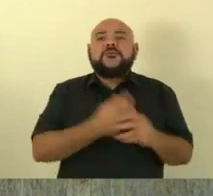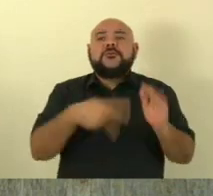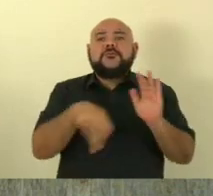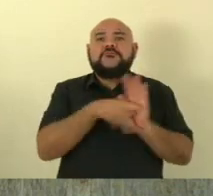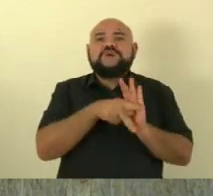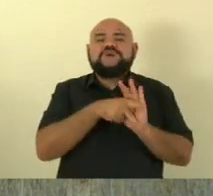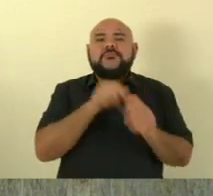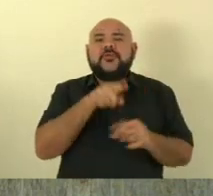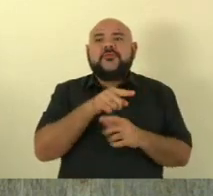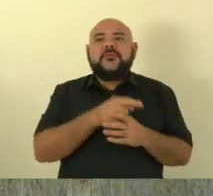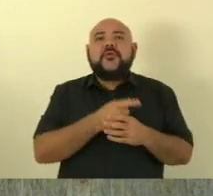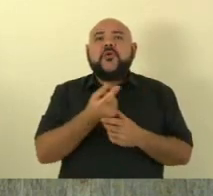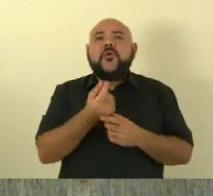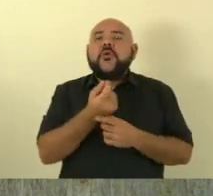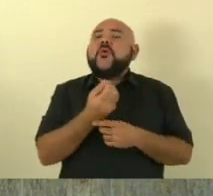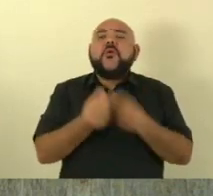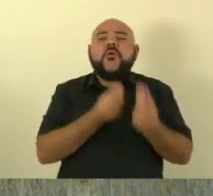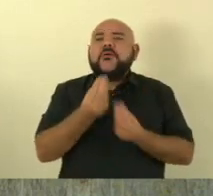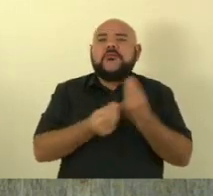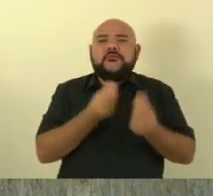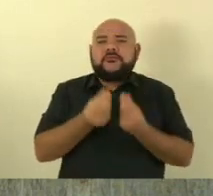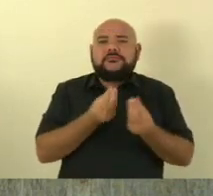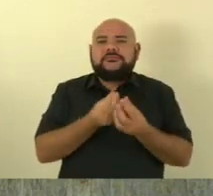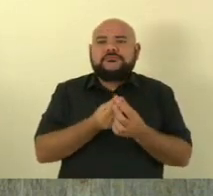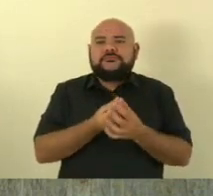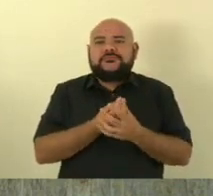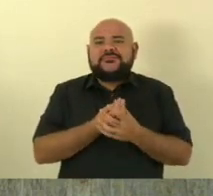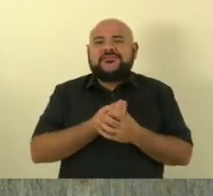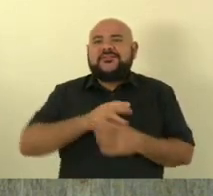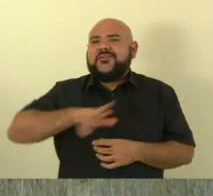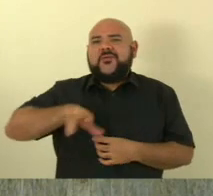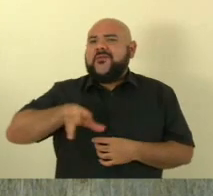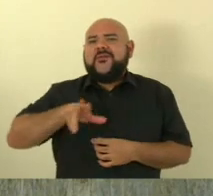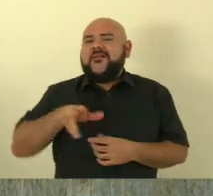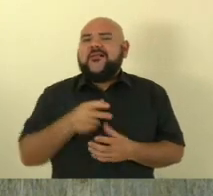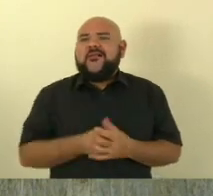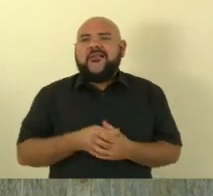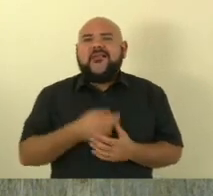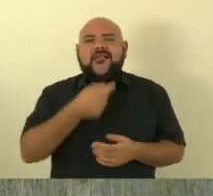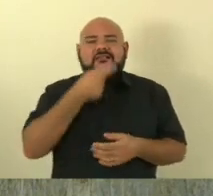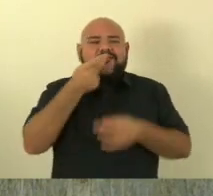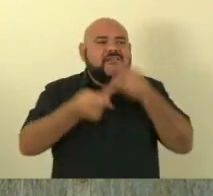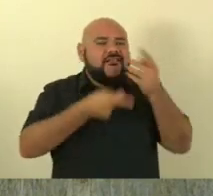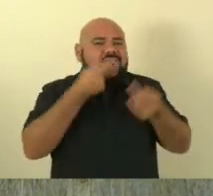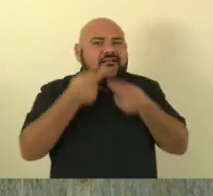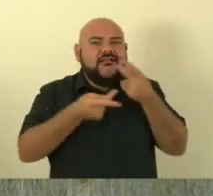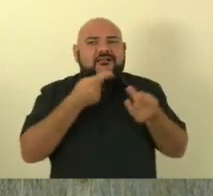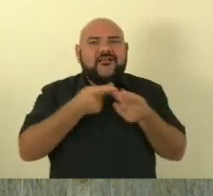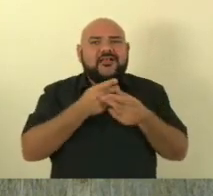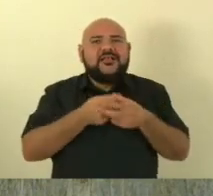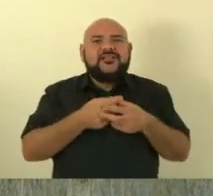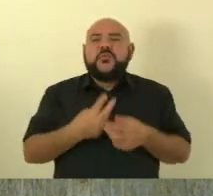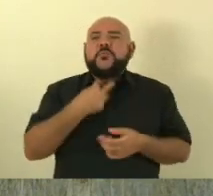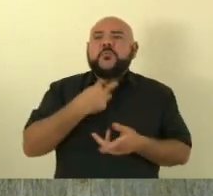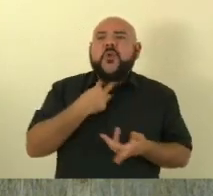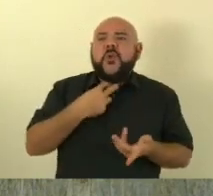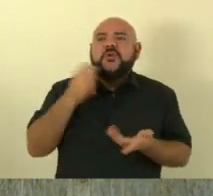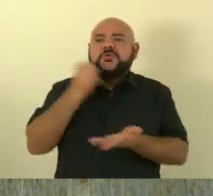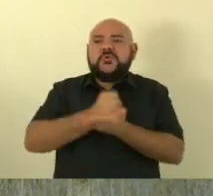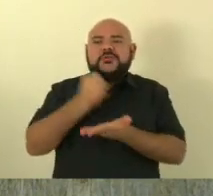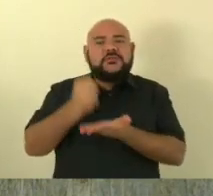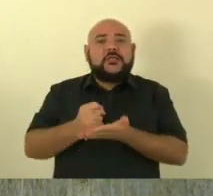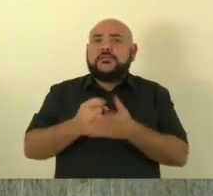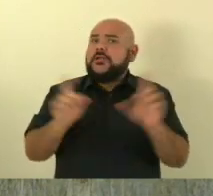gasto com pessoal não vai ser justificativo para não contratar os 60 que fizeram o concurso então é perfeitamente viável